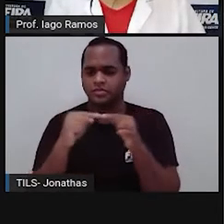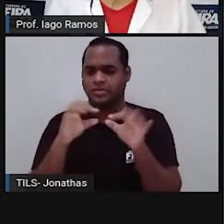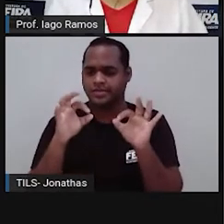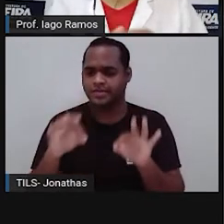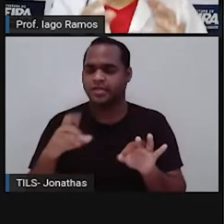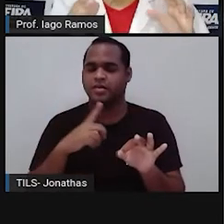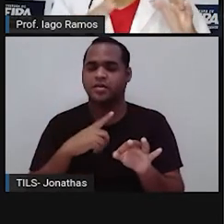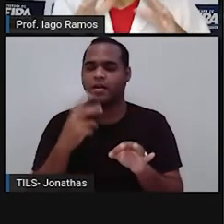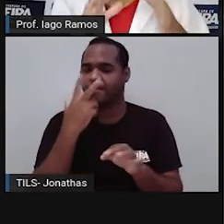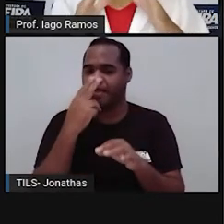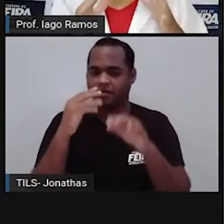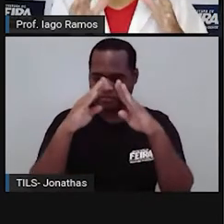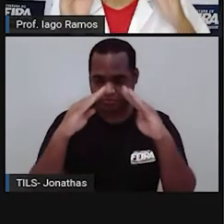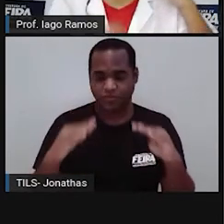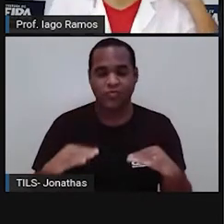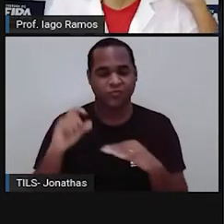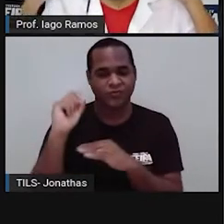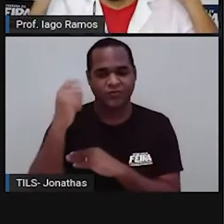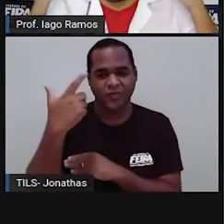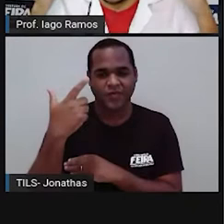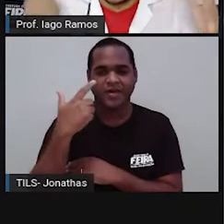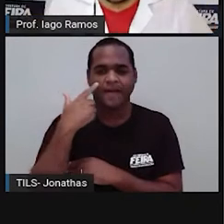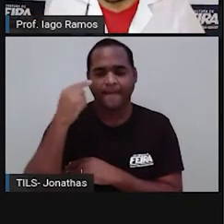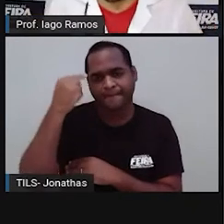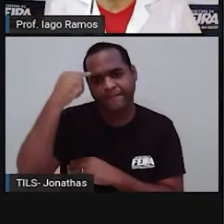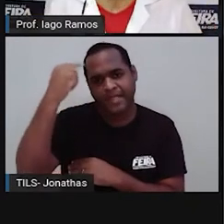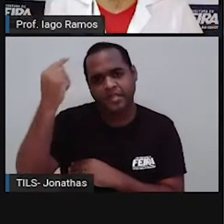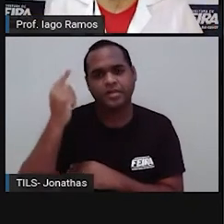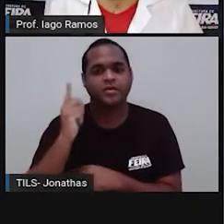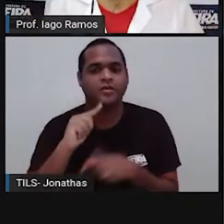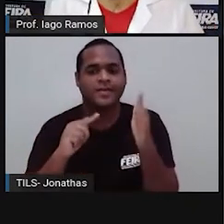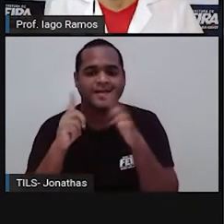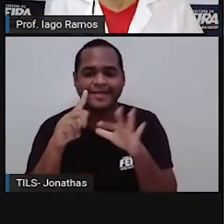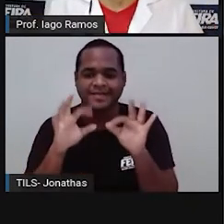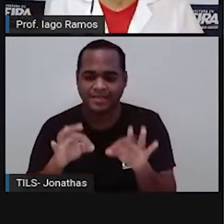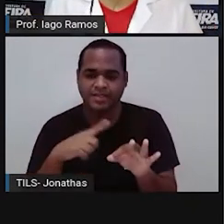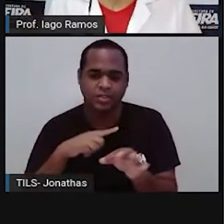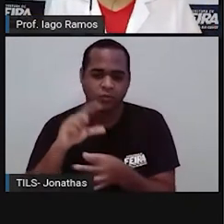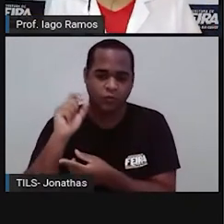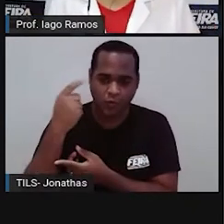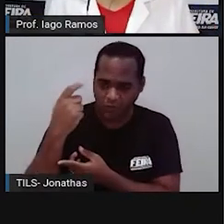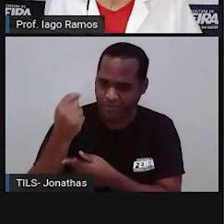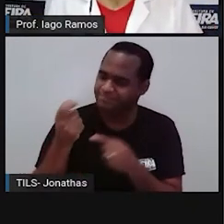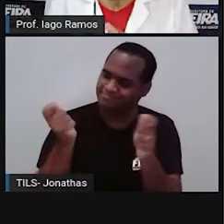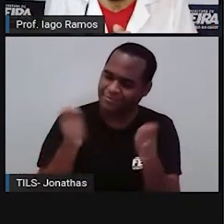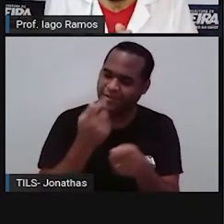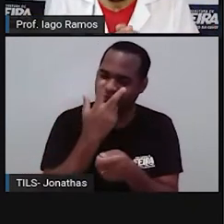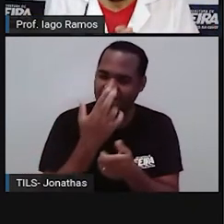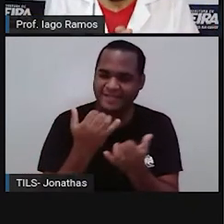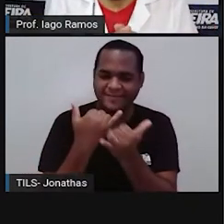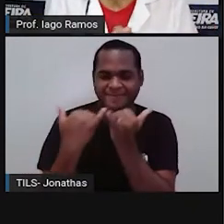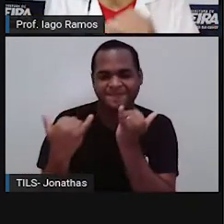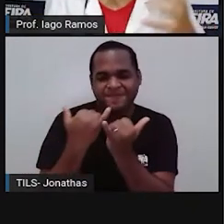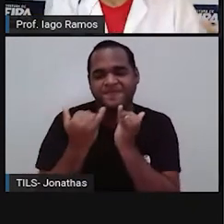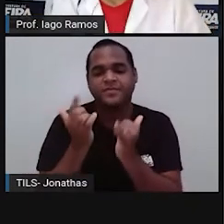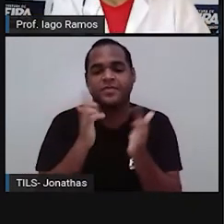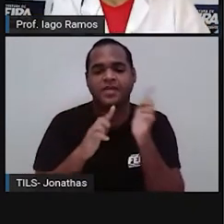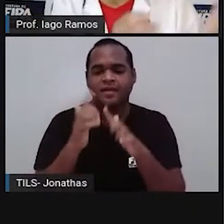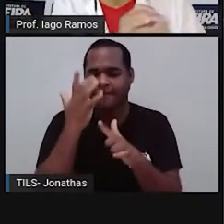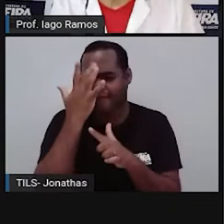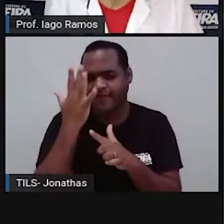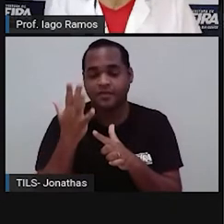de pirâmide parecido ali com a ideia que eles tinham de raio do sol, seria mais fácil, né, pra que o